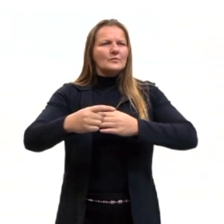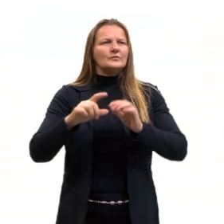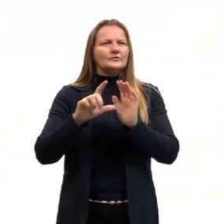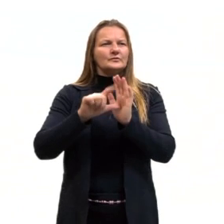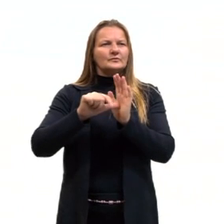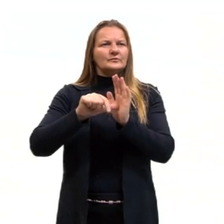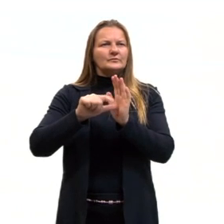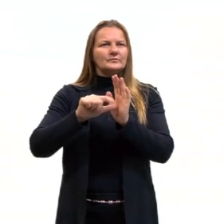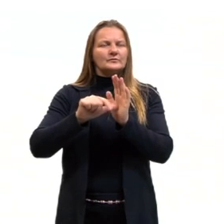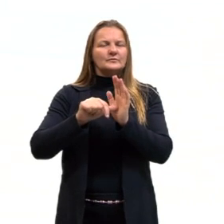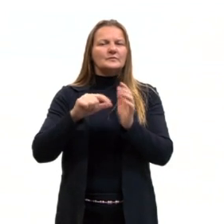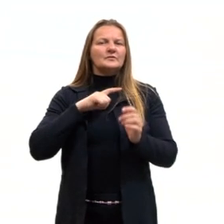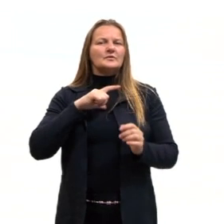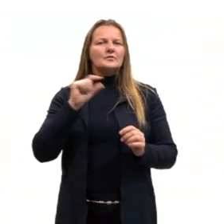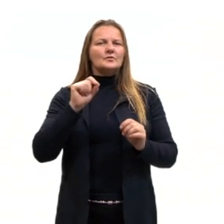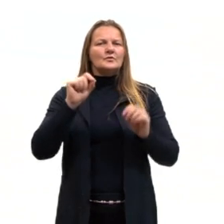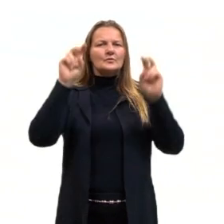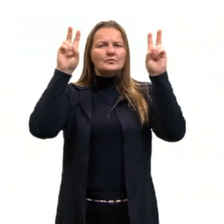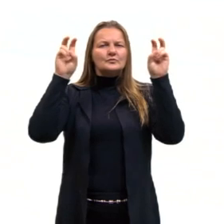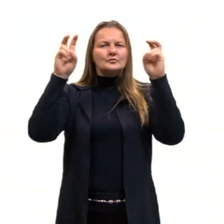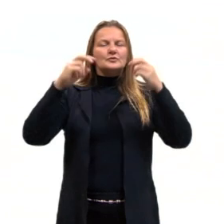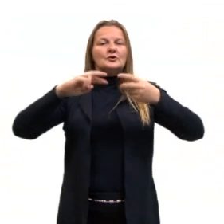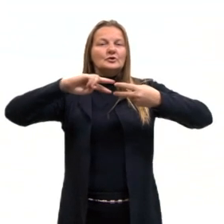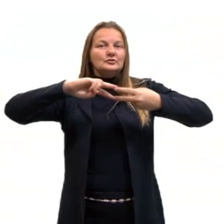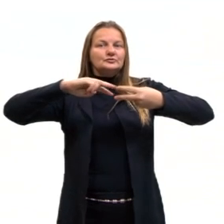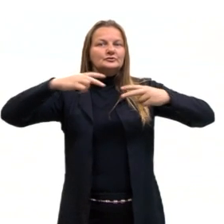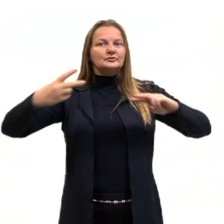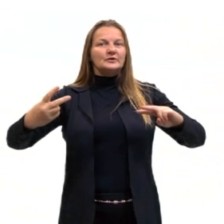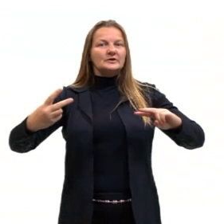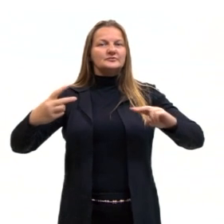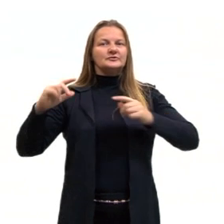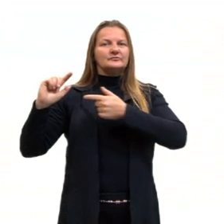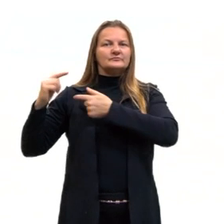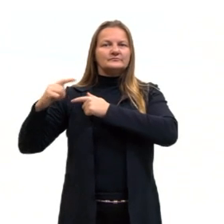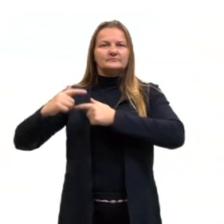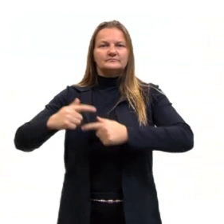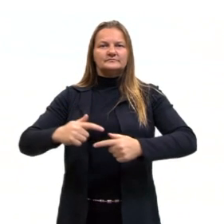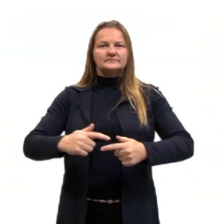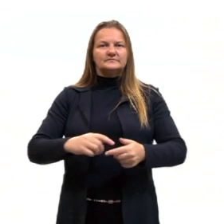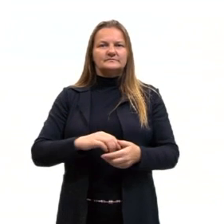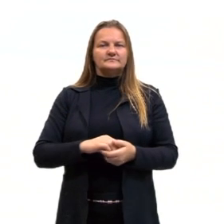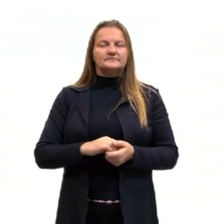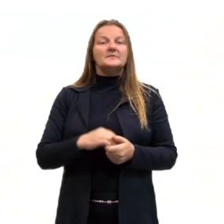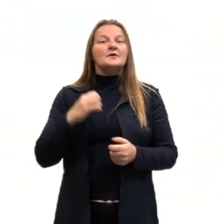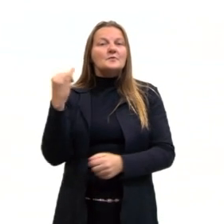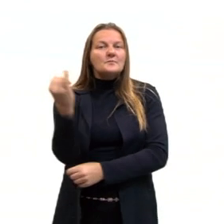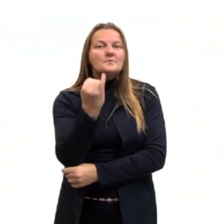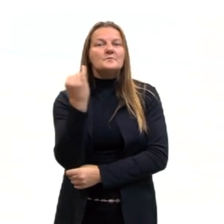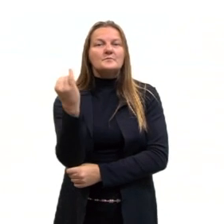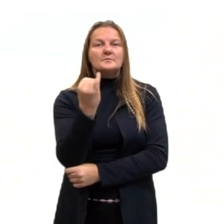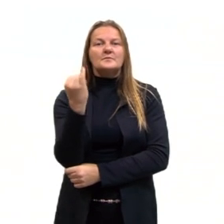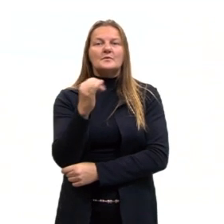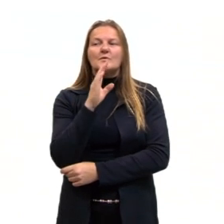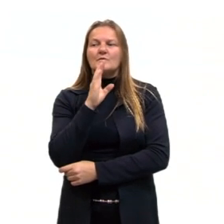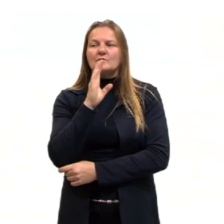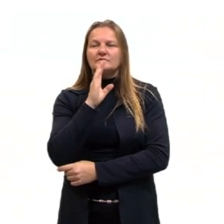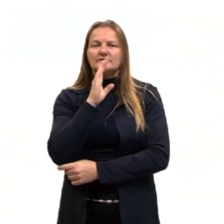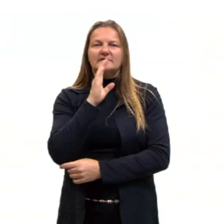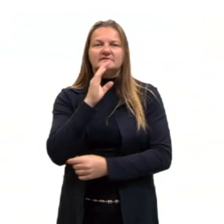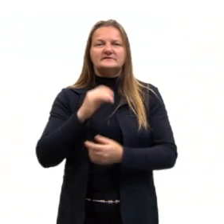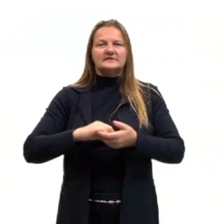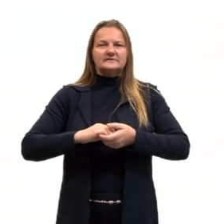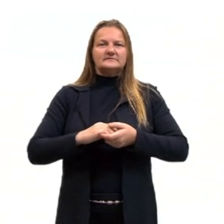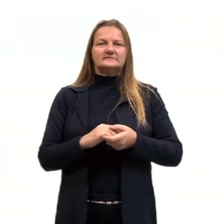teremos, sobre genética, hereditariedade, porque é bem importante nós conhecermos as